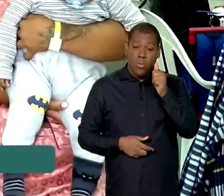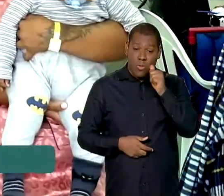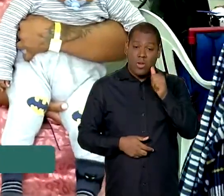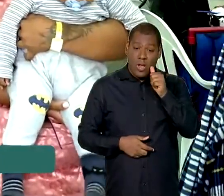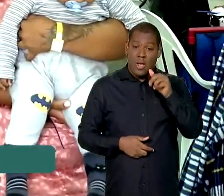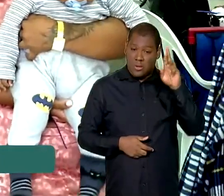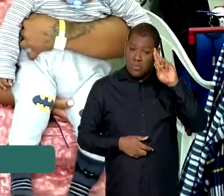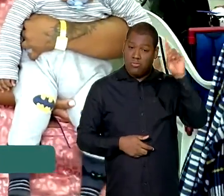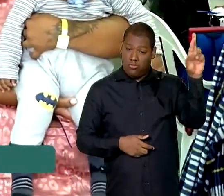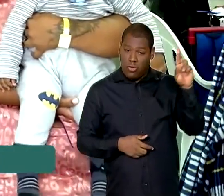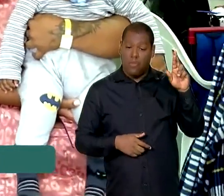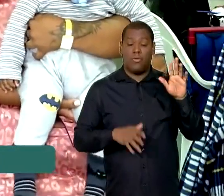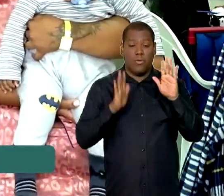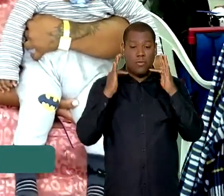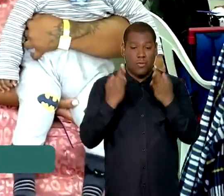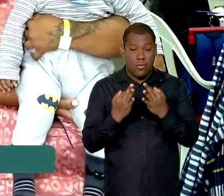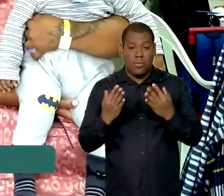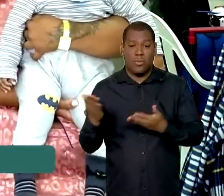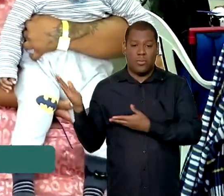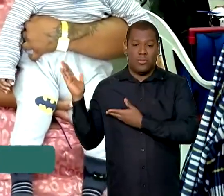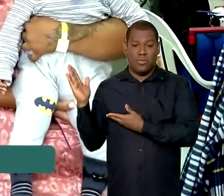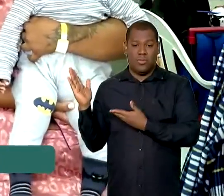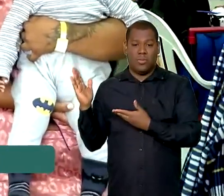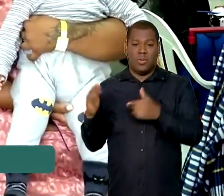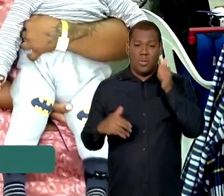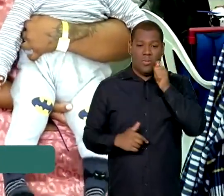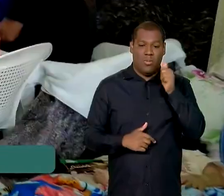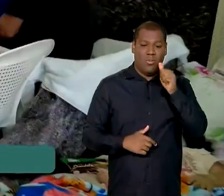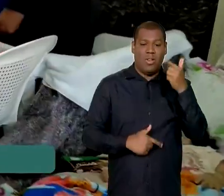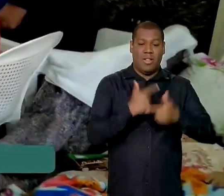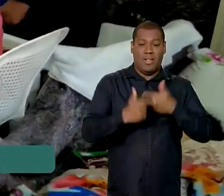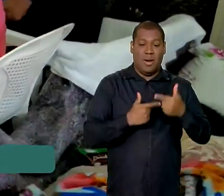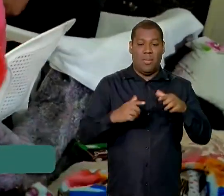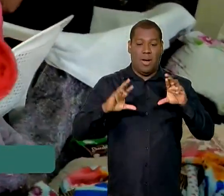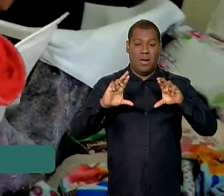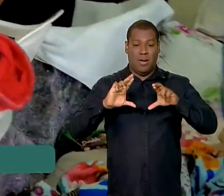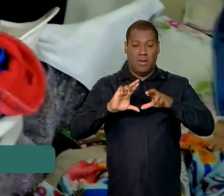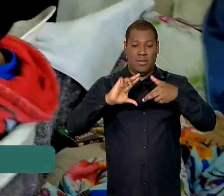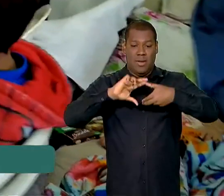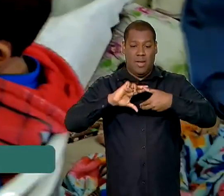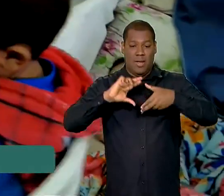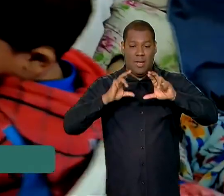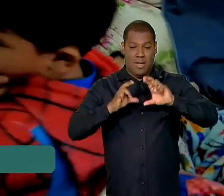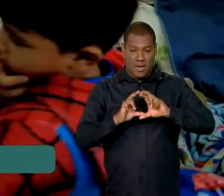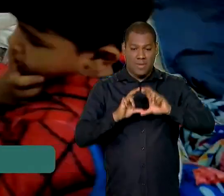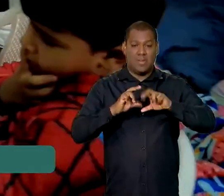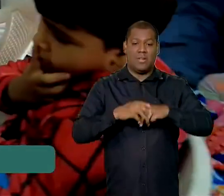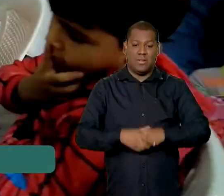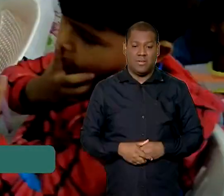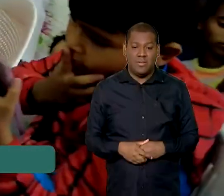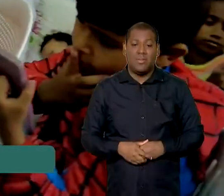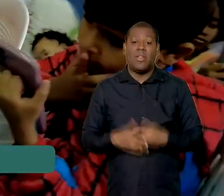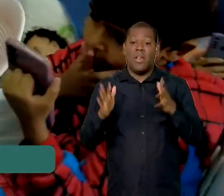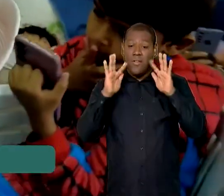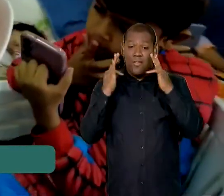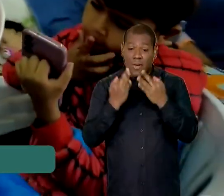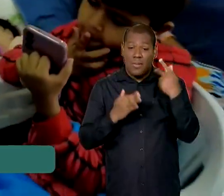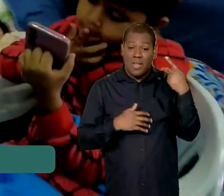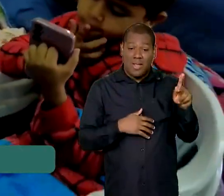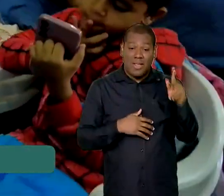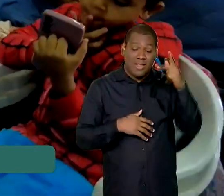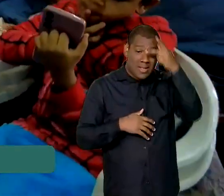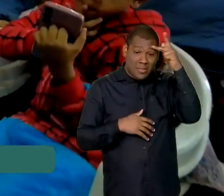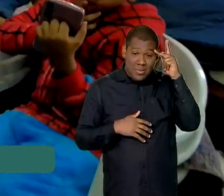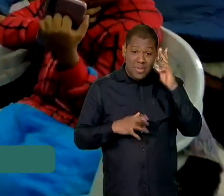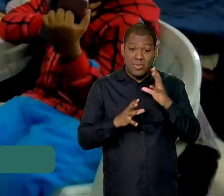A Lilian é recicladora e mora na Vila Liberdade. Ela e mais seis pessoas da família saíram de casa quando